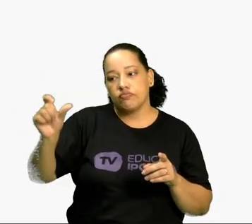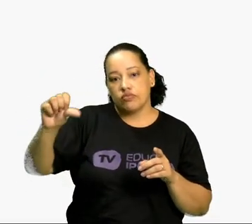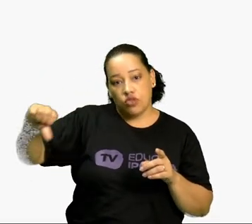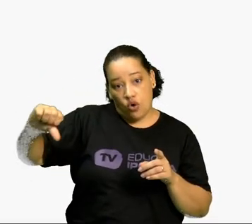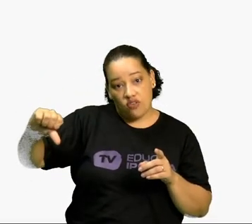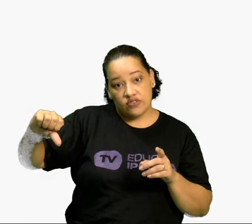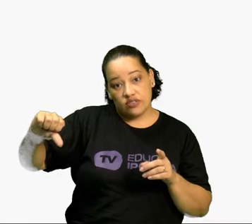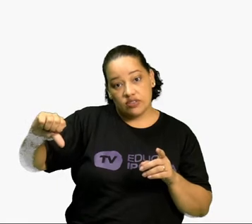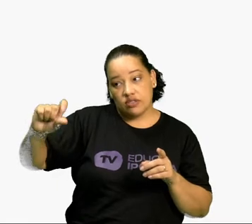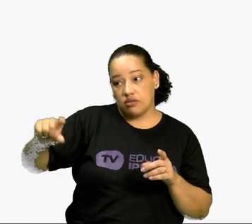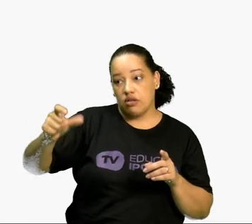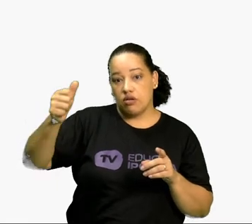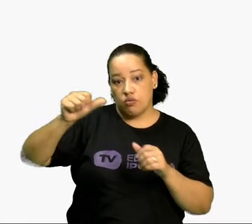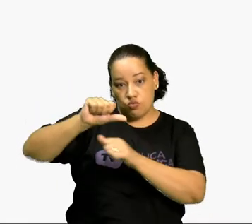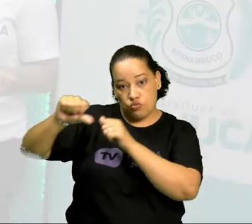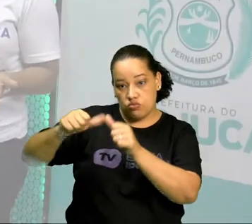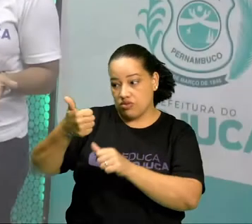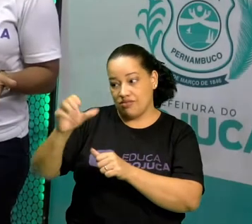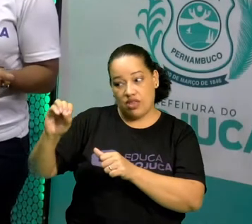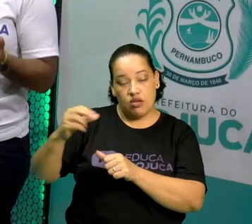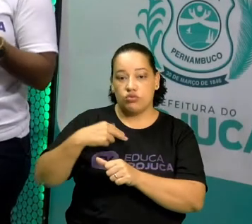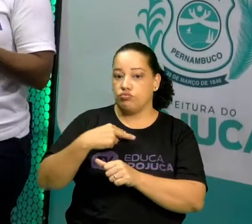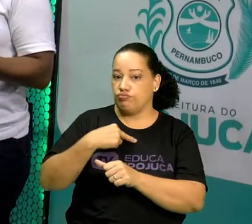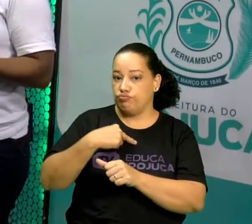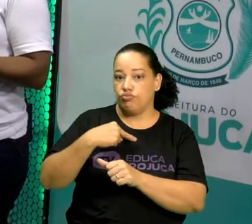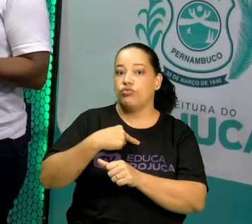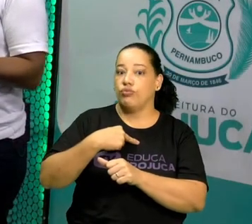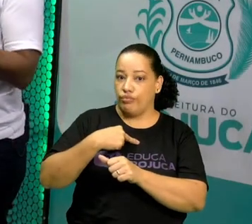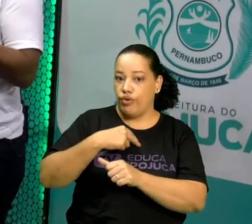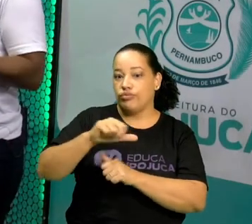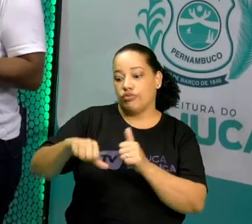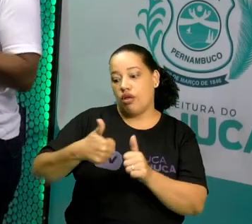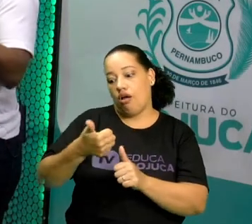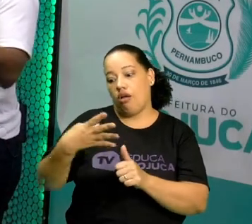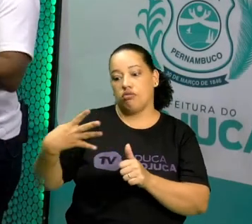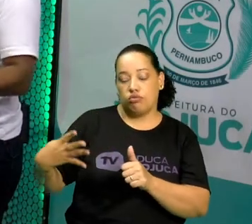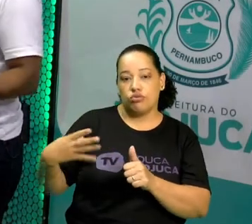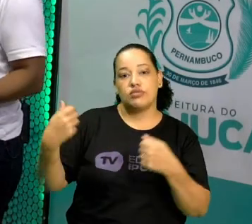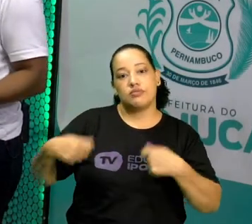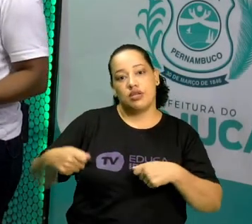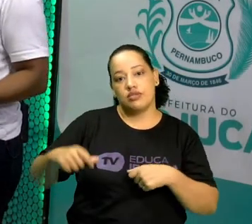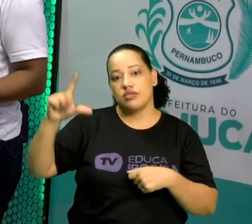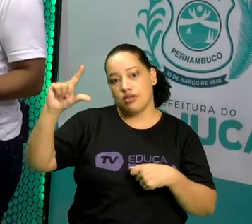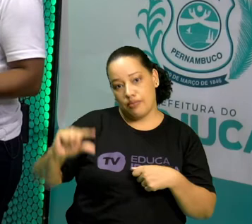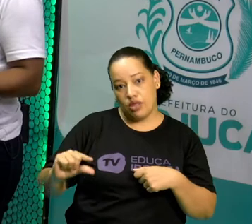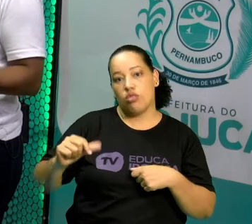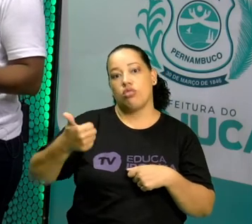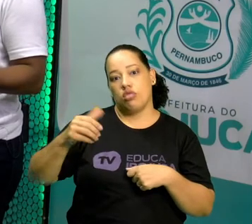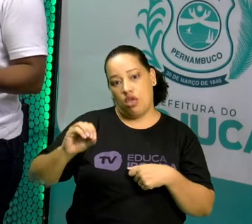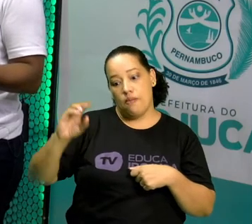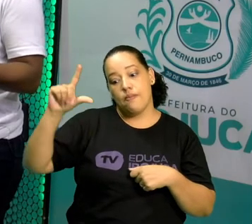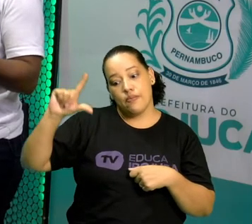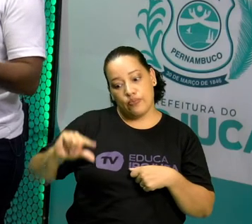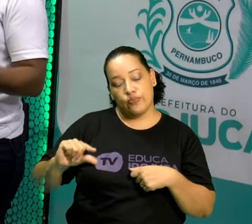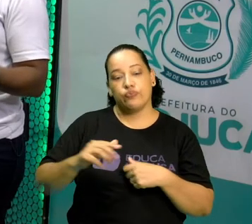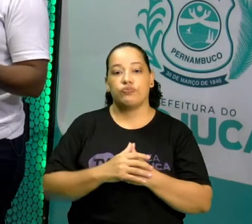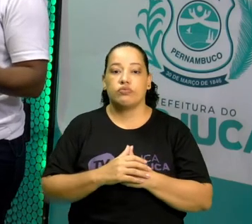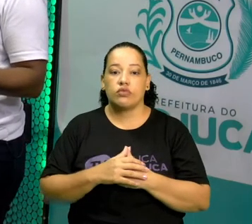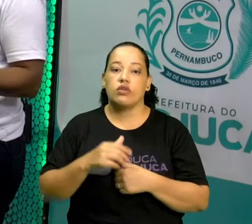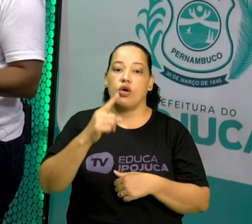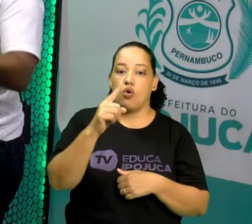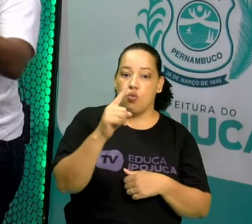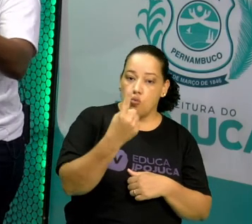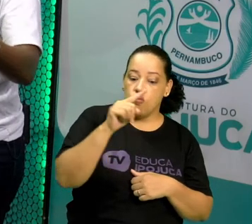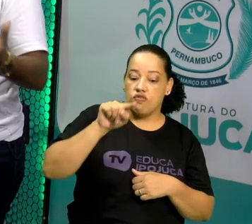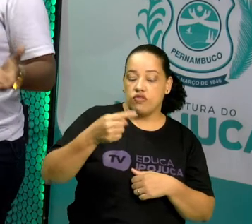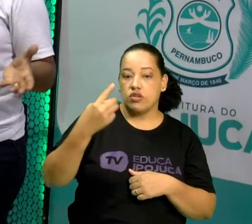mais uma casa porque senão ficaria 14. E o número tem que ser menor que 10. Então, 1,4